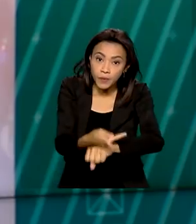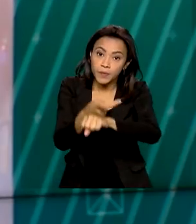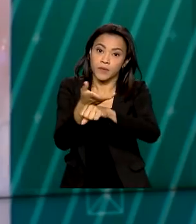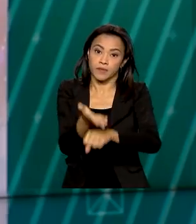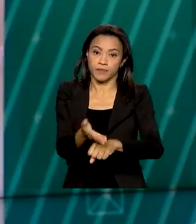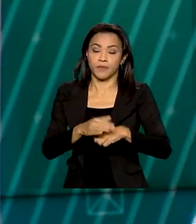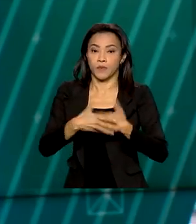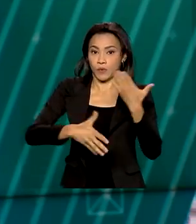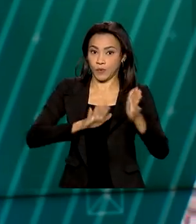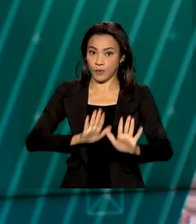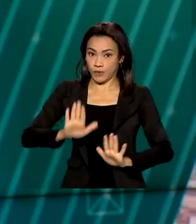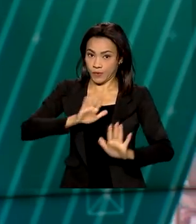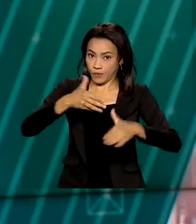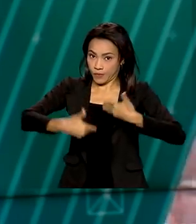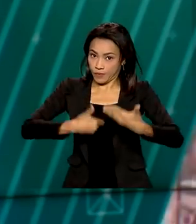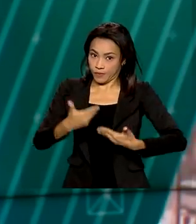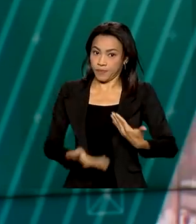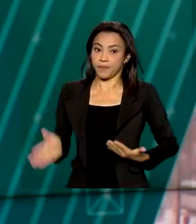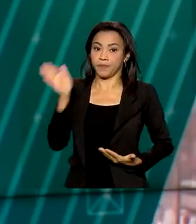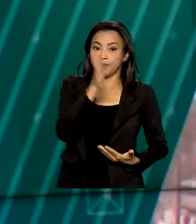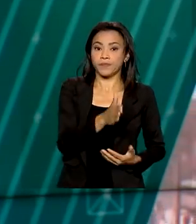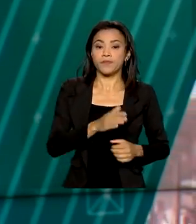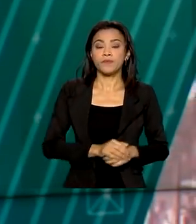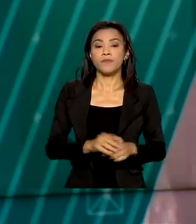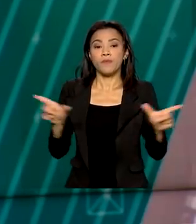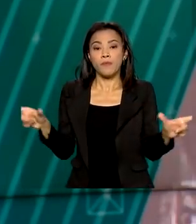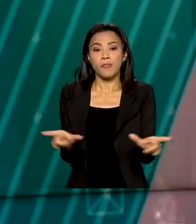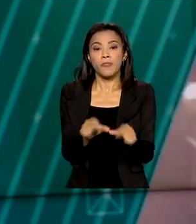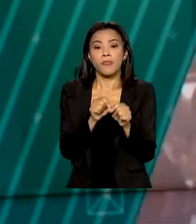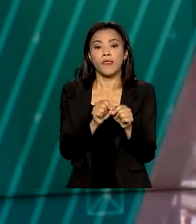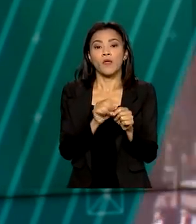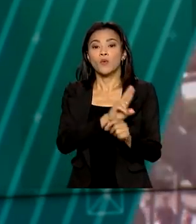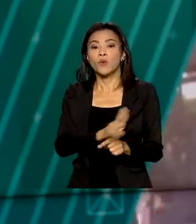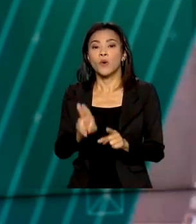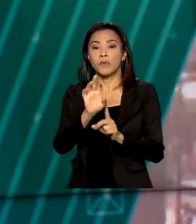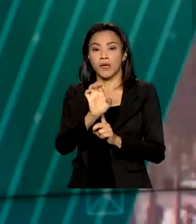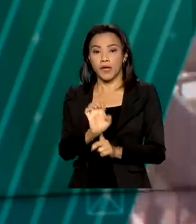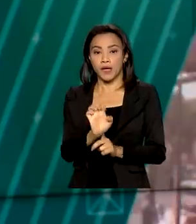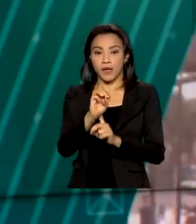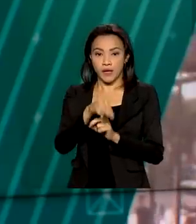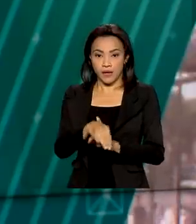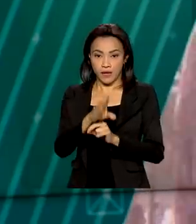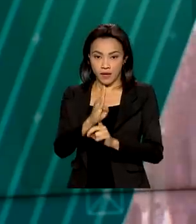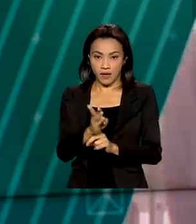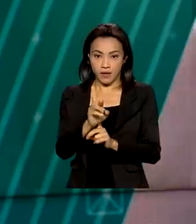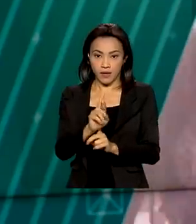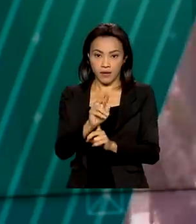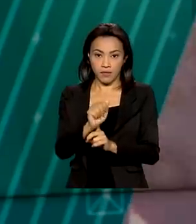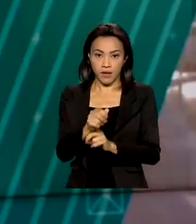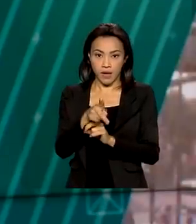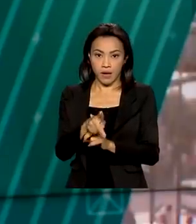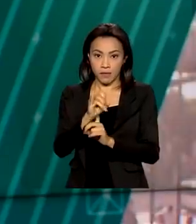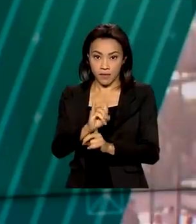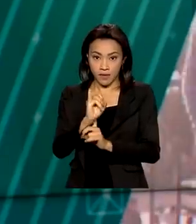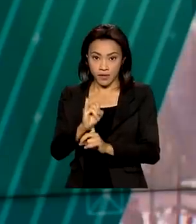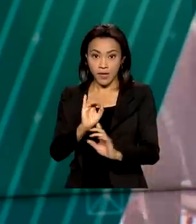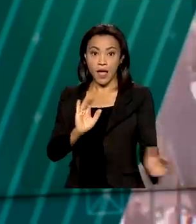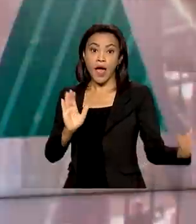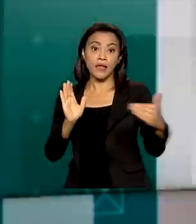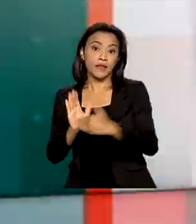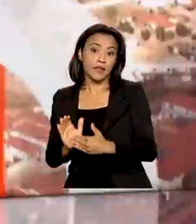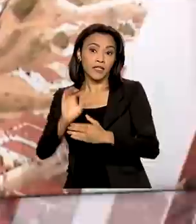A Empresa Brasileira de Pesquisa e Inovação Industrial, a Embrapi, apoiou até janeiro 1.500